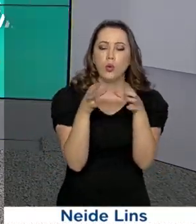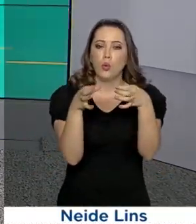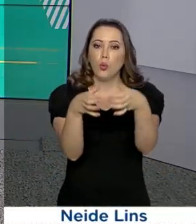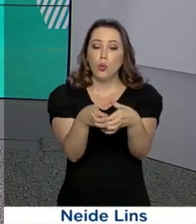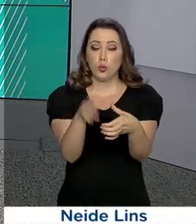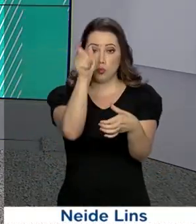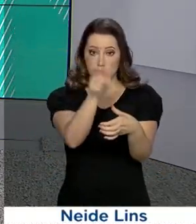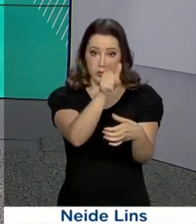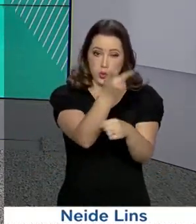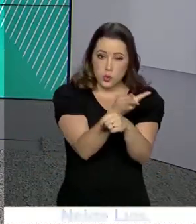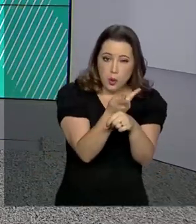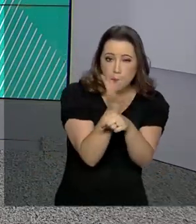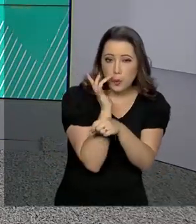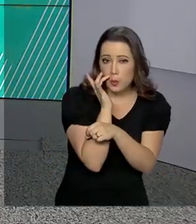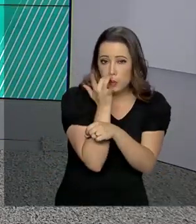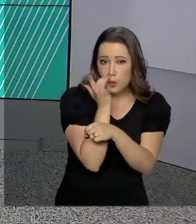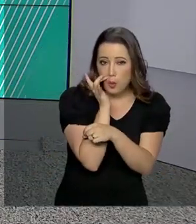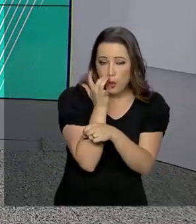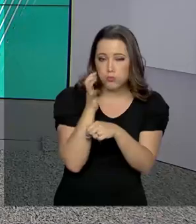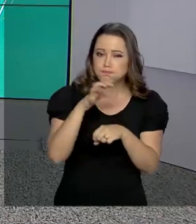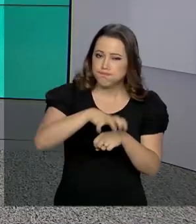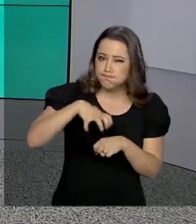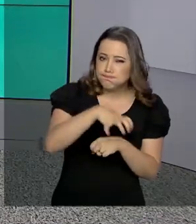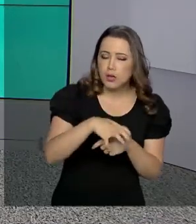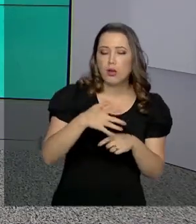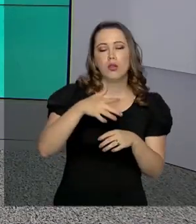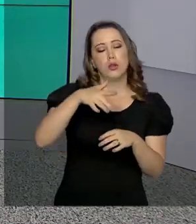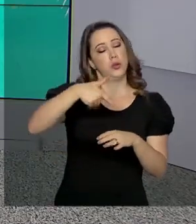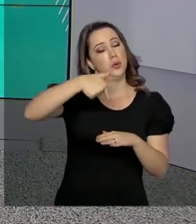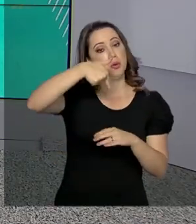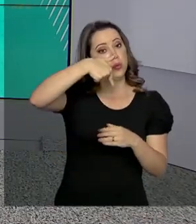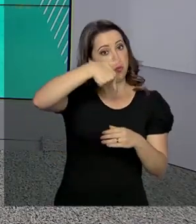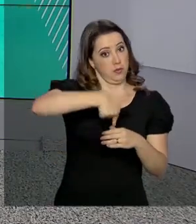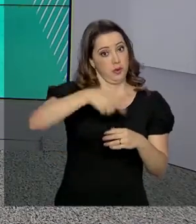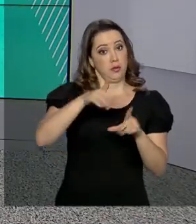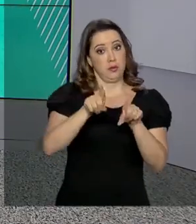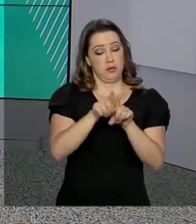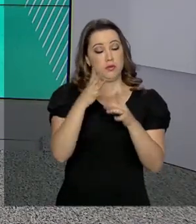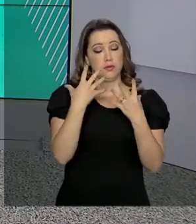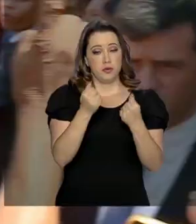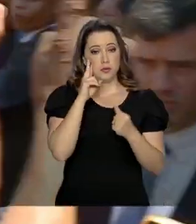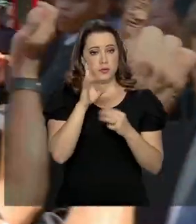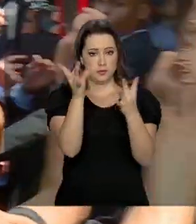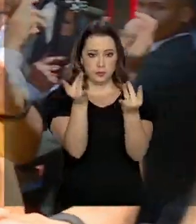garimpeiros na manhã desta terça-feira. A repórter Luciana Colares tem os detalhes.